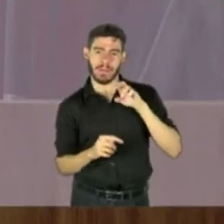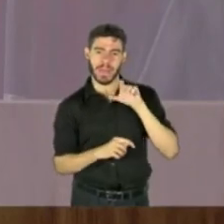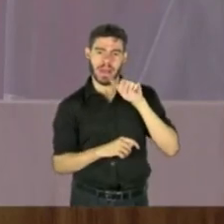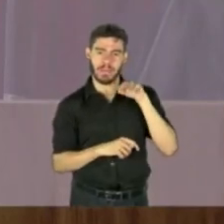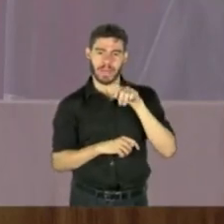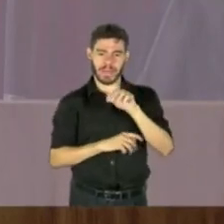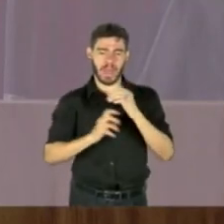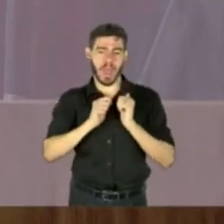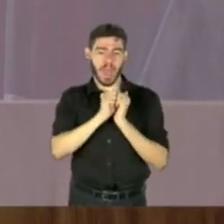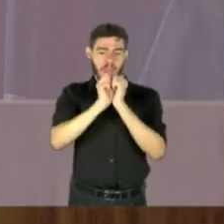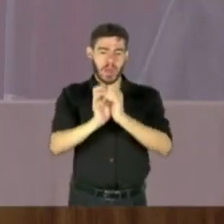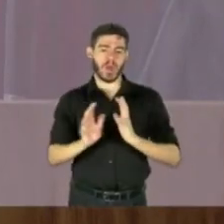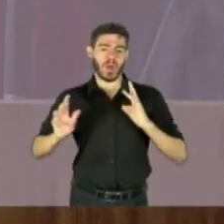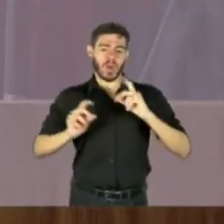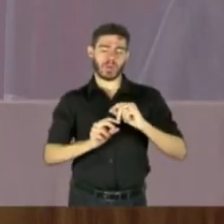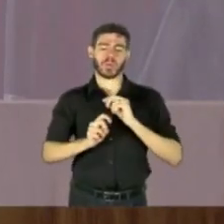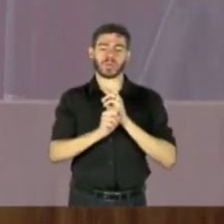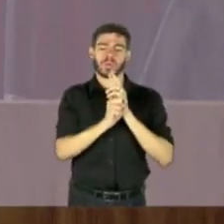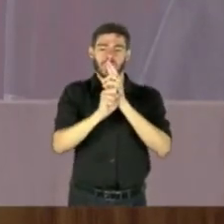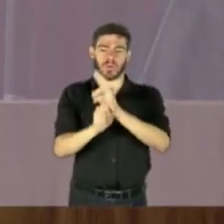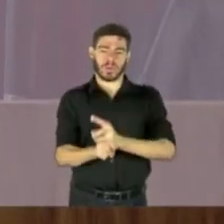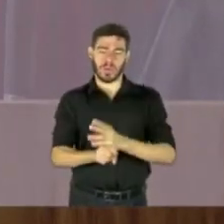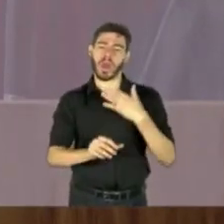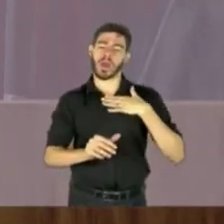integralmente o eminente ministro relator. É assim que eu voto, presidente.